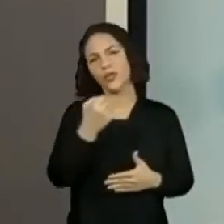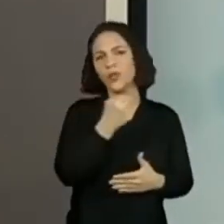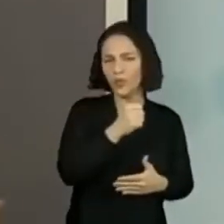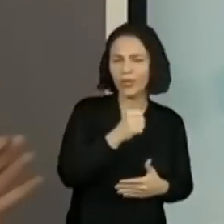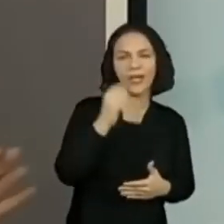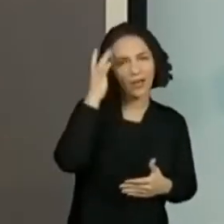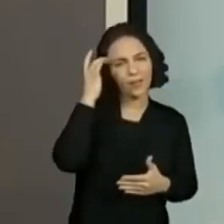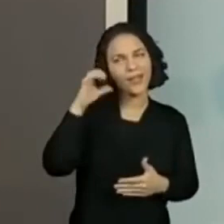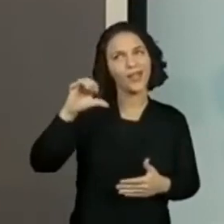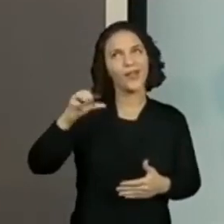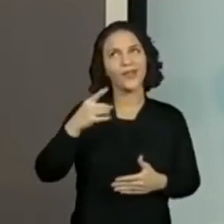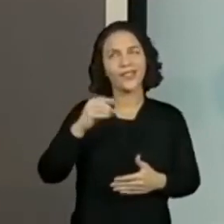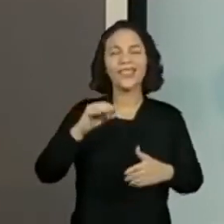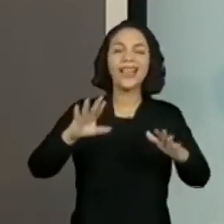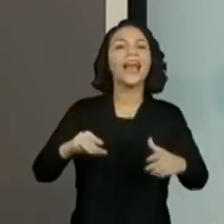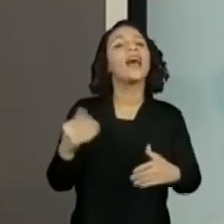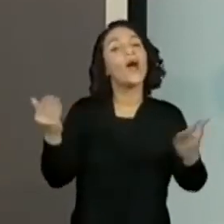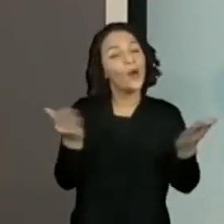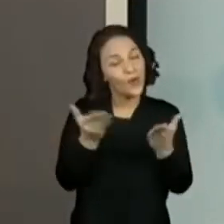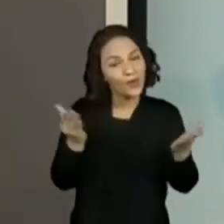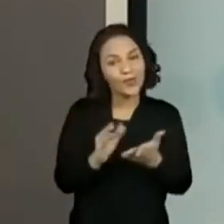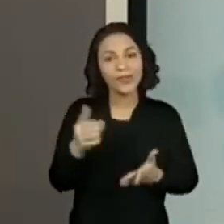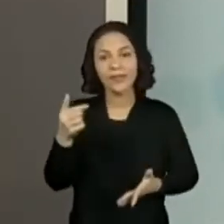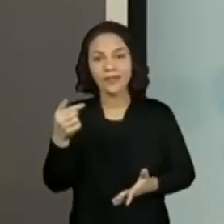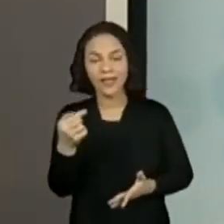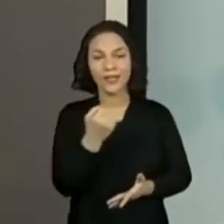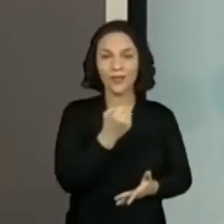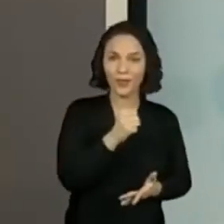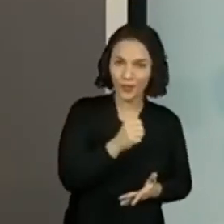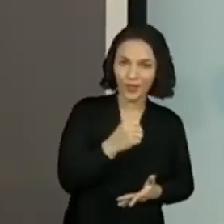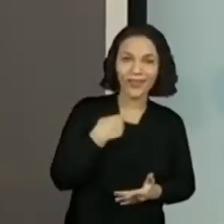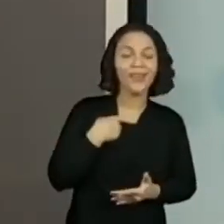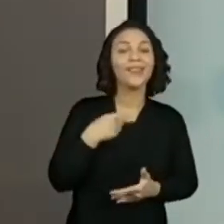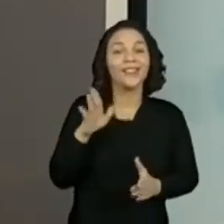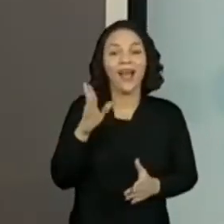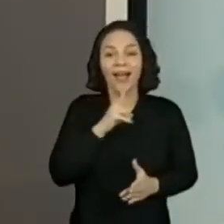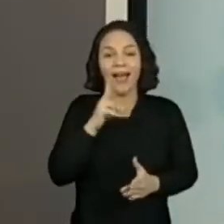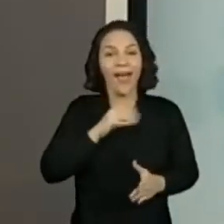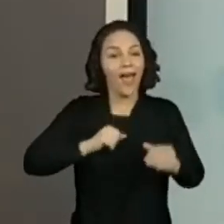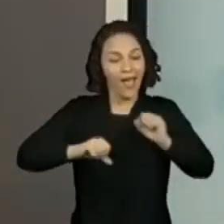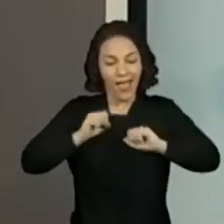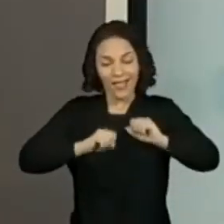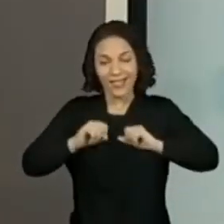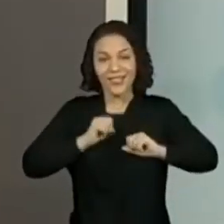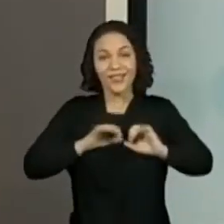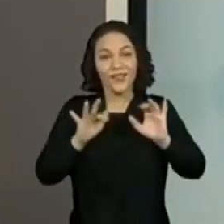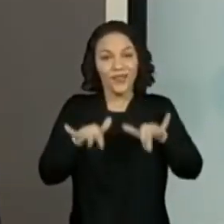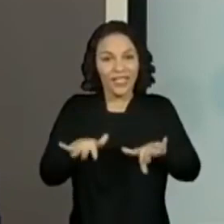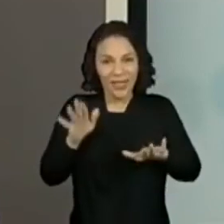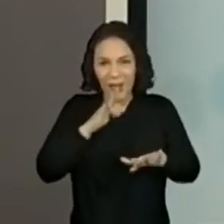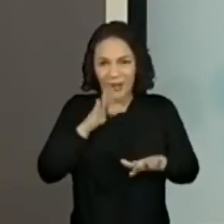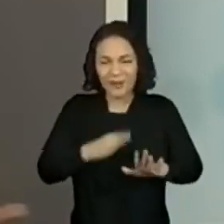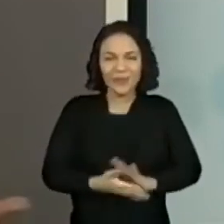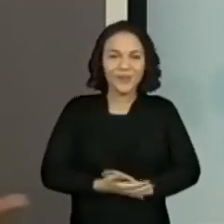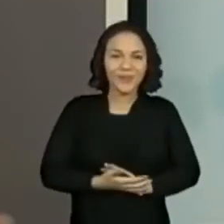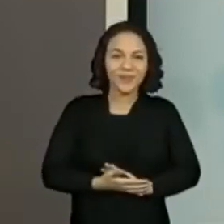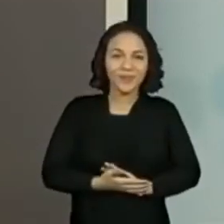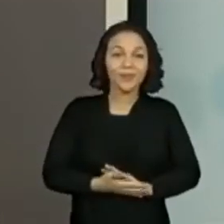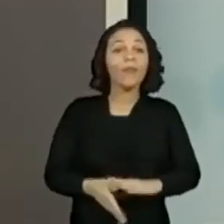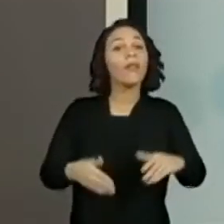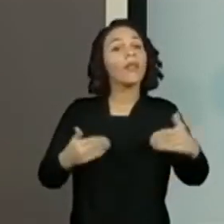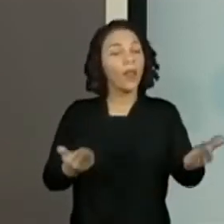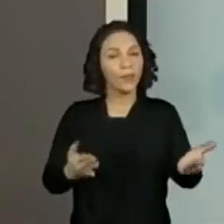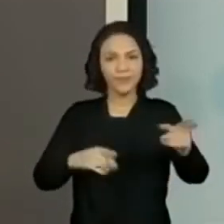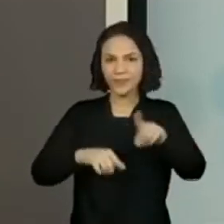porque amanhã é 9 e 10. A professora já está esquecendo, eu já estou ficando ansiosa para terminar essa sequência com vocês. Então, quem tem o